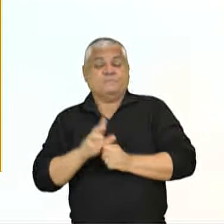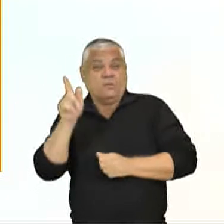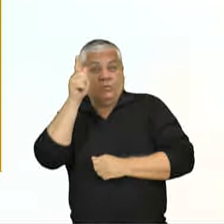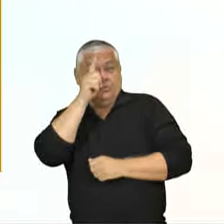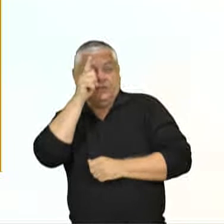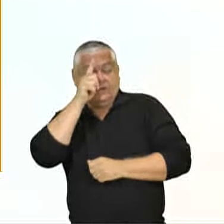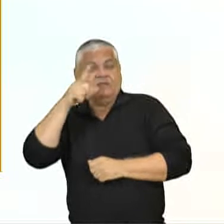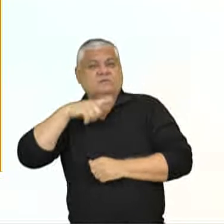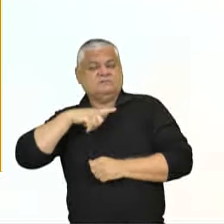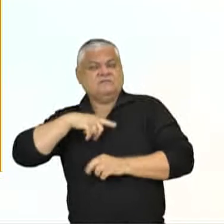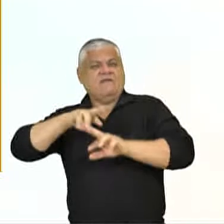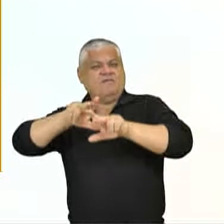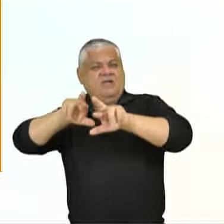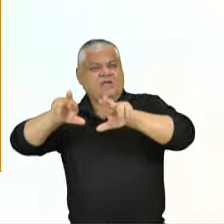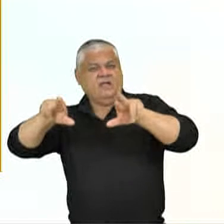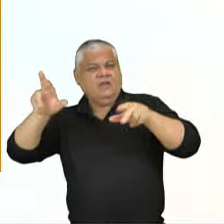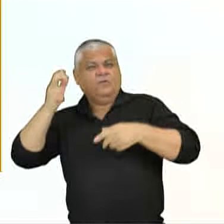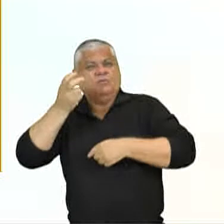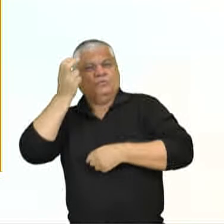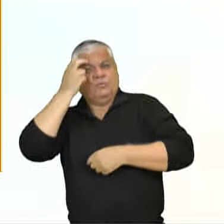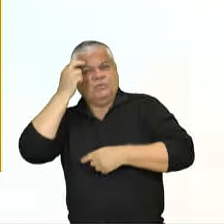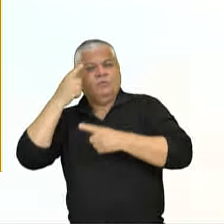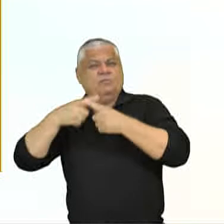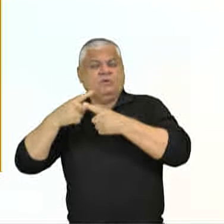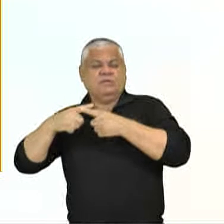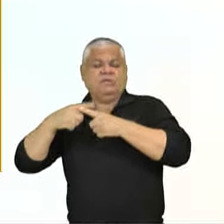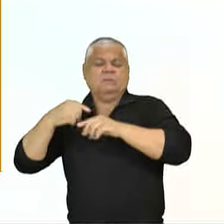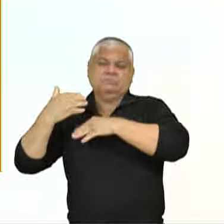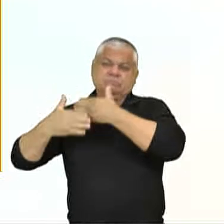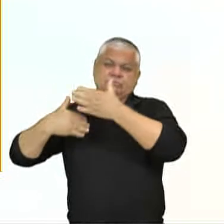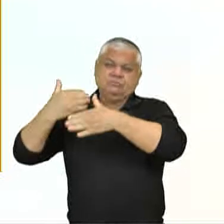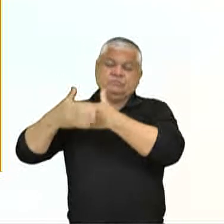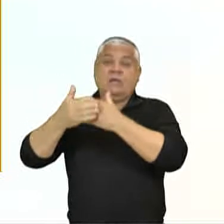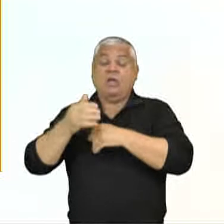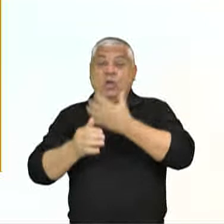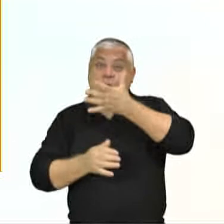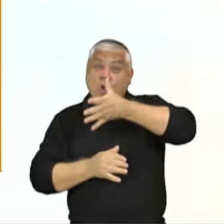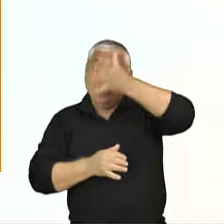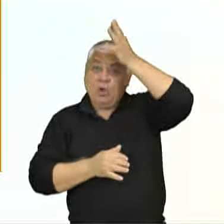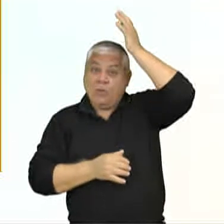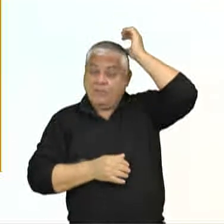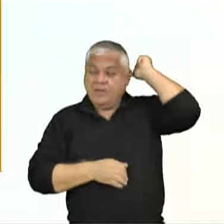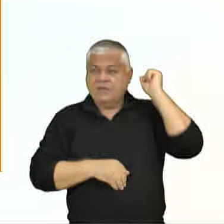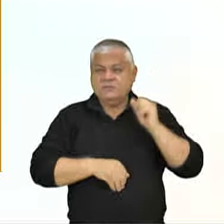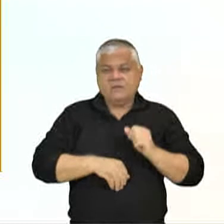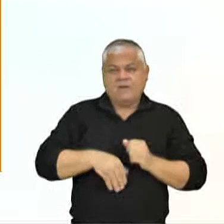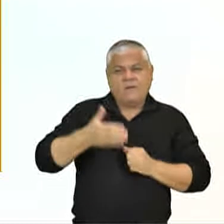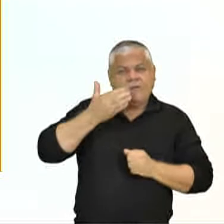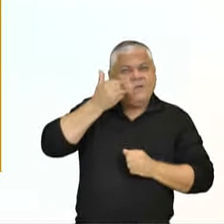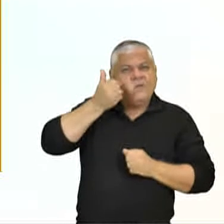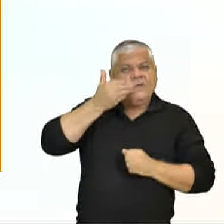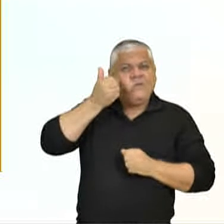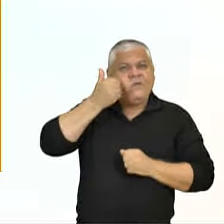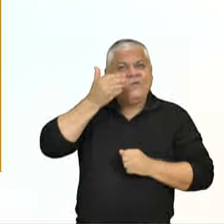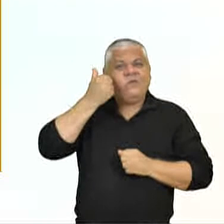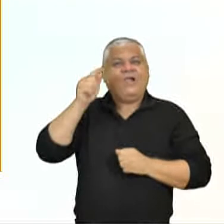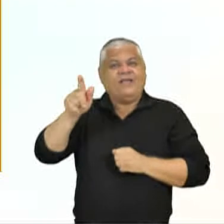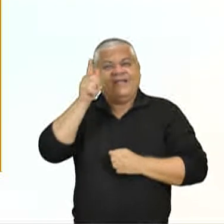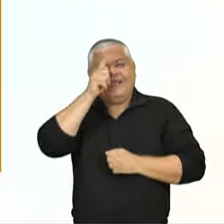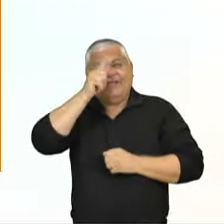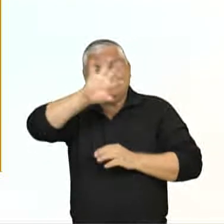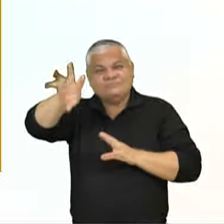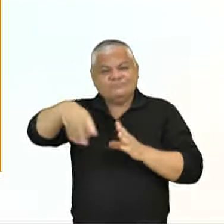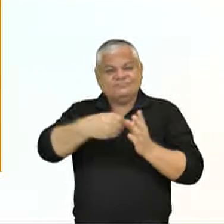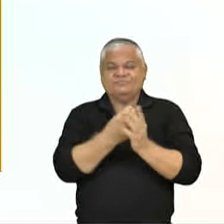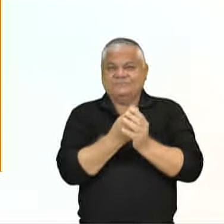diversos avanços culturais, principalmente em decorrência do período clássico, os romanos acabaram de se apropriar de muitas coisas gregas, que tanto que nós utilizamos o termo greco-romano para